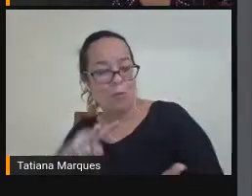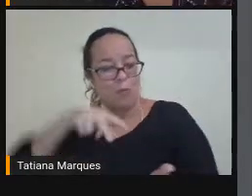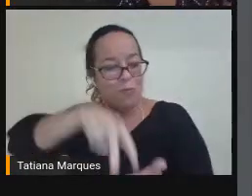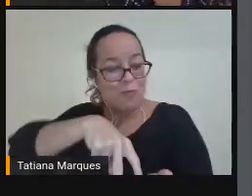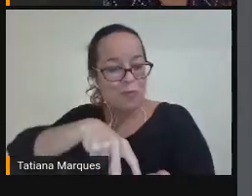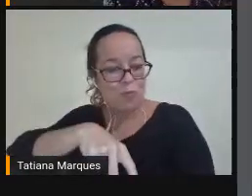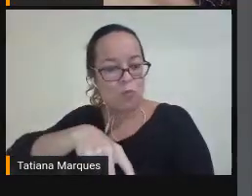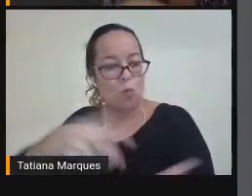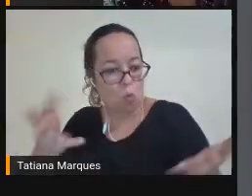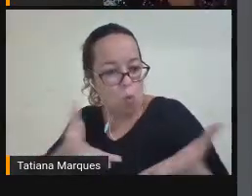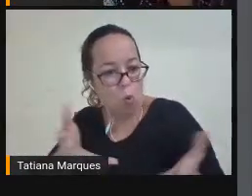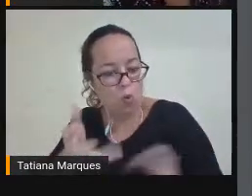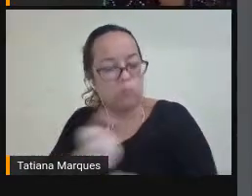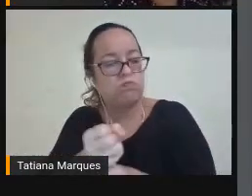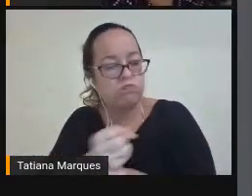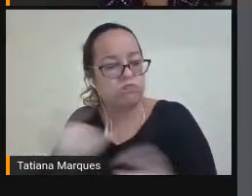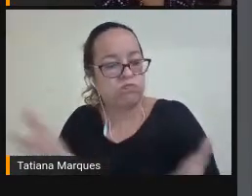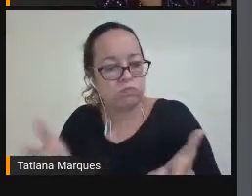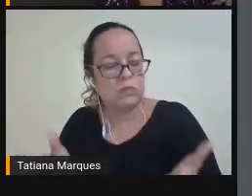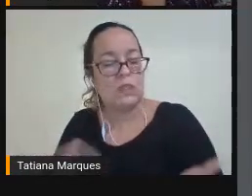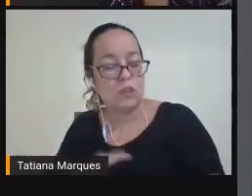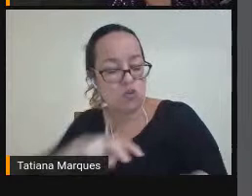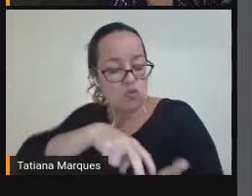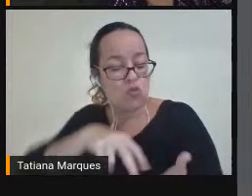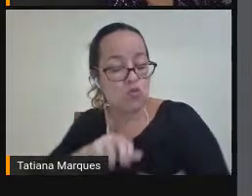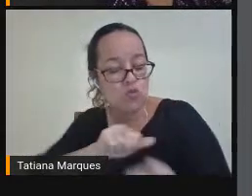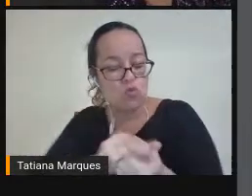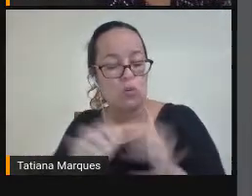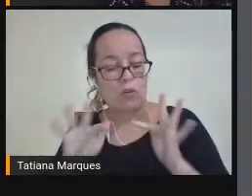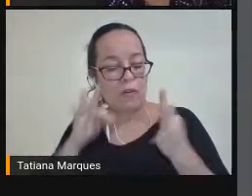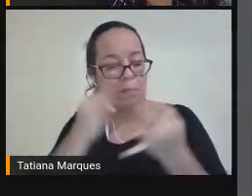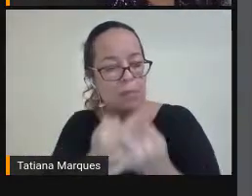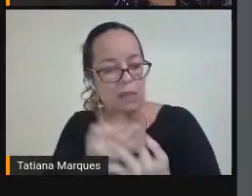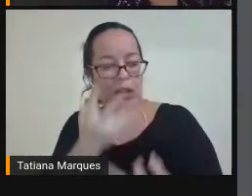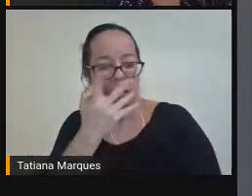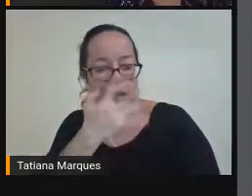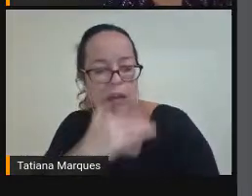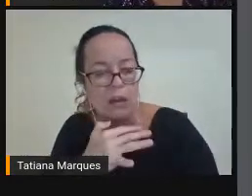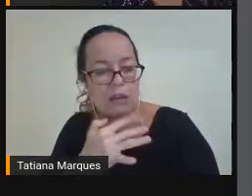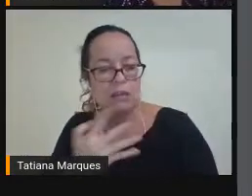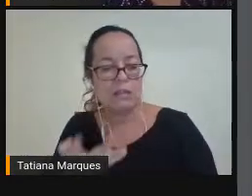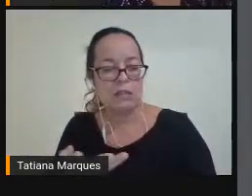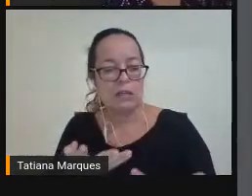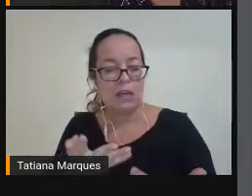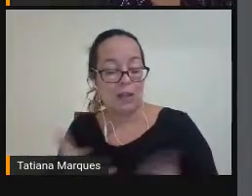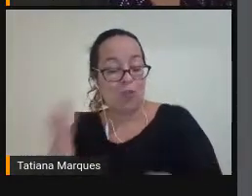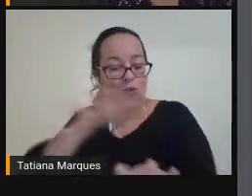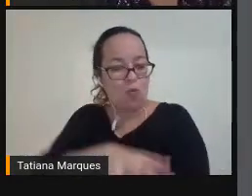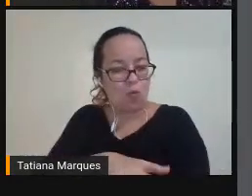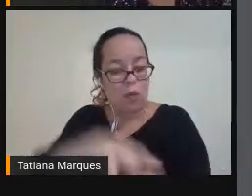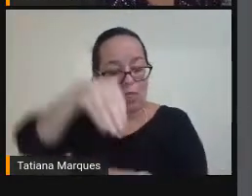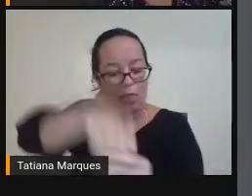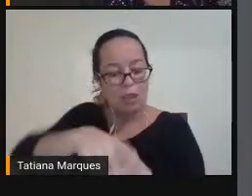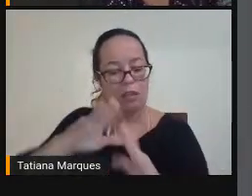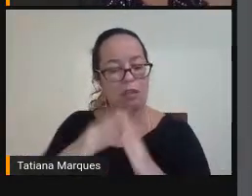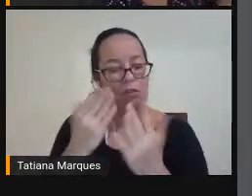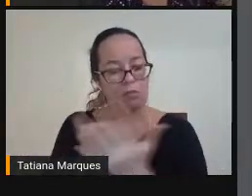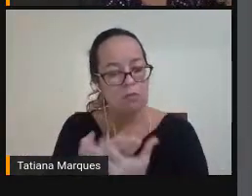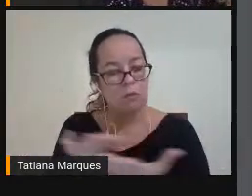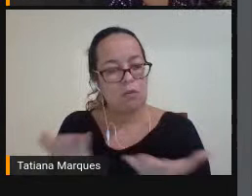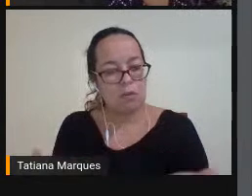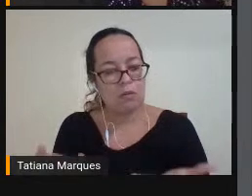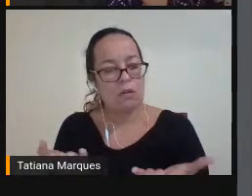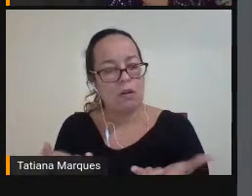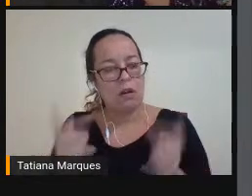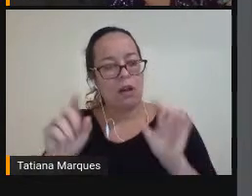Juntamente Com essas crianças Com essas famílias E do processo De inclusão Na escola Com que a gente